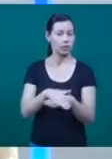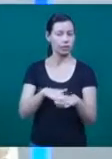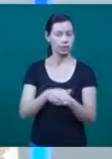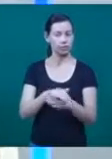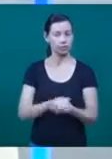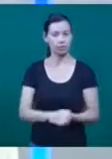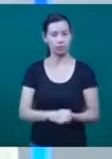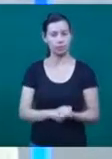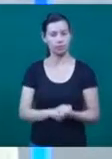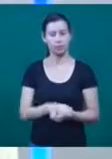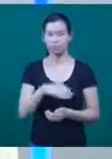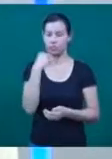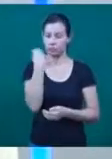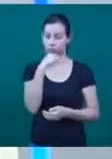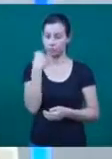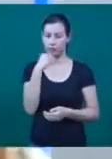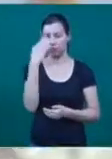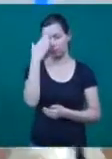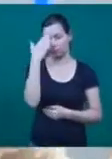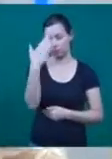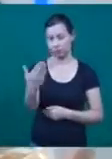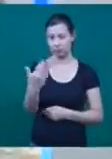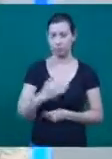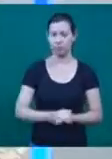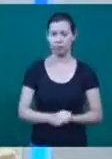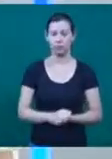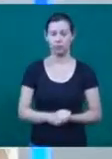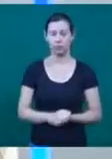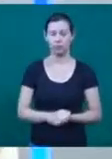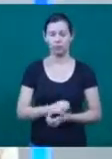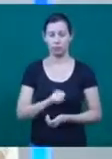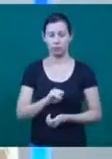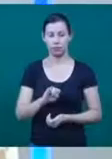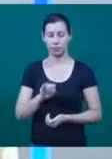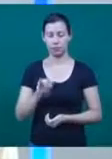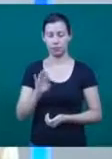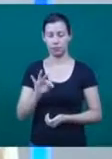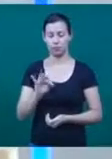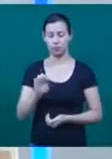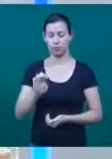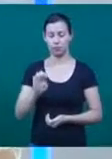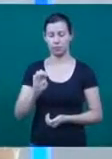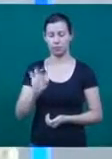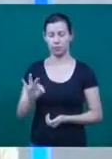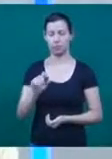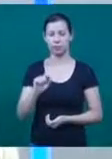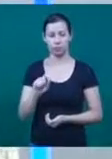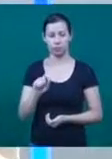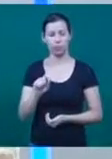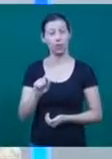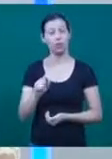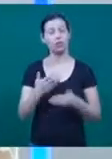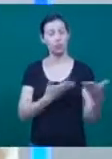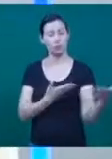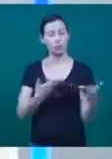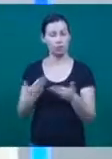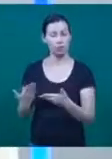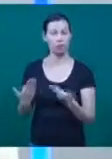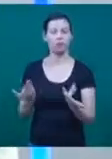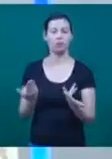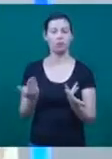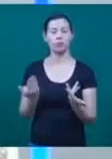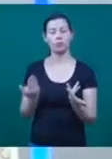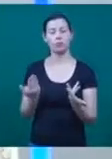as pessoas e também aproveitar e agradecer a iniciativa do Sintete Ufo. Um grande beijo para essa equipe,